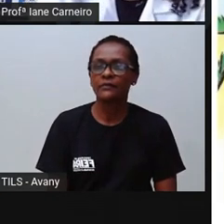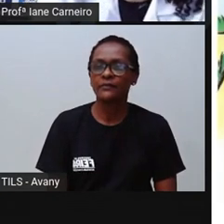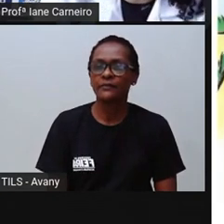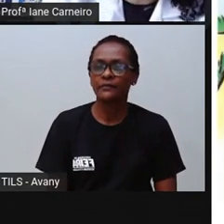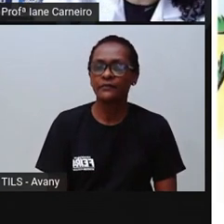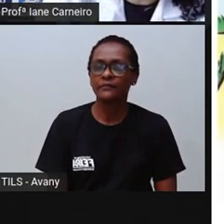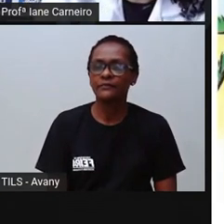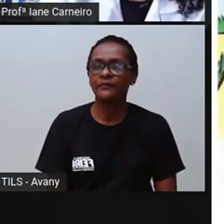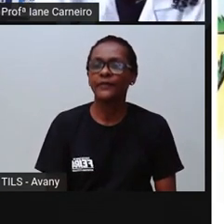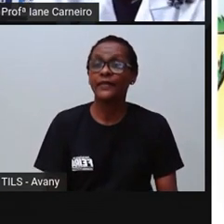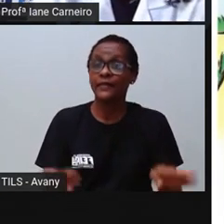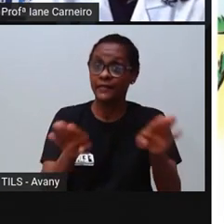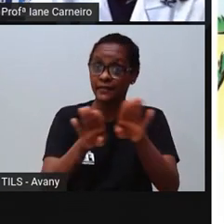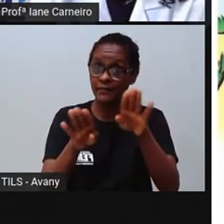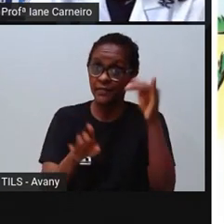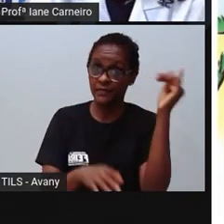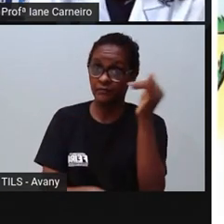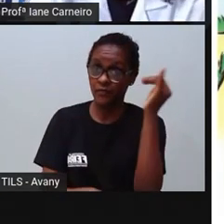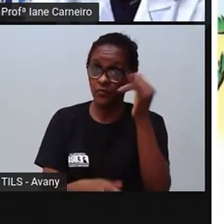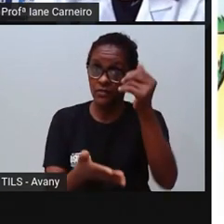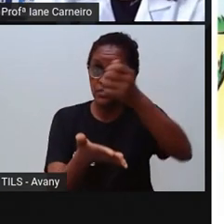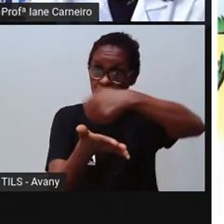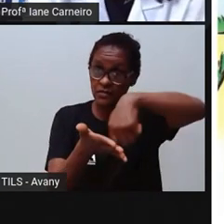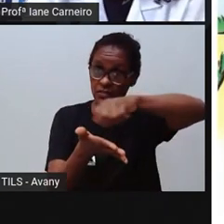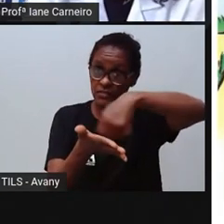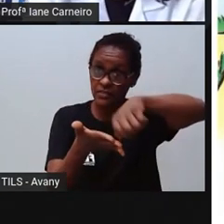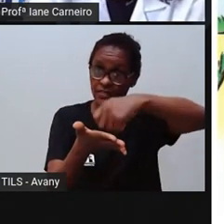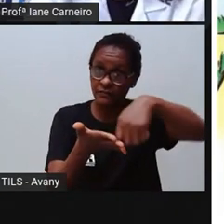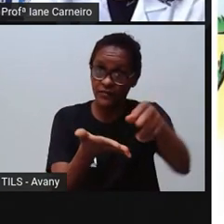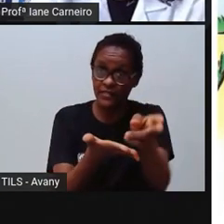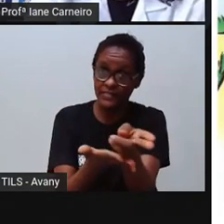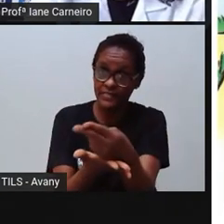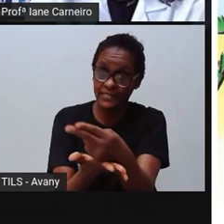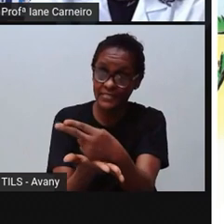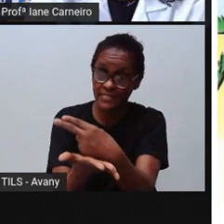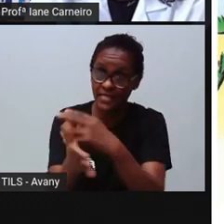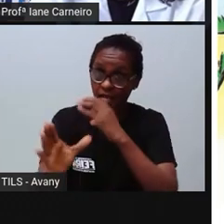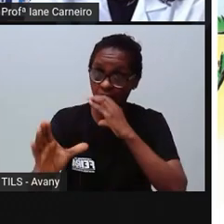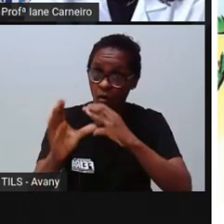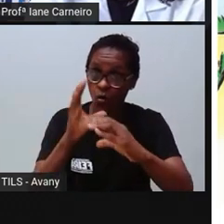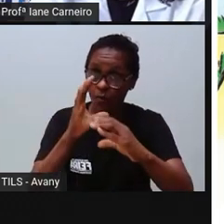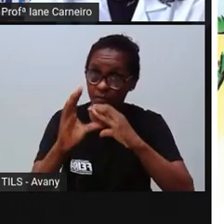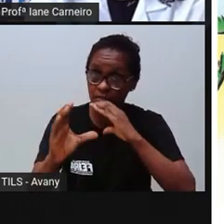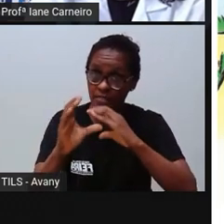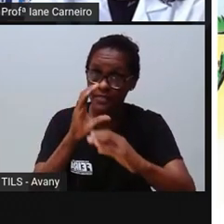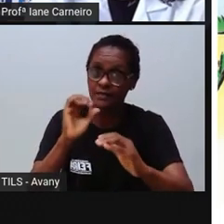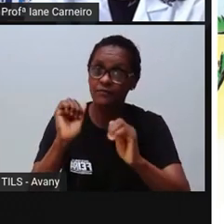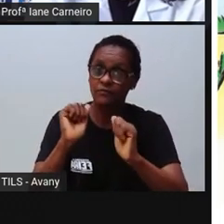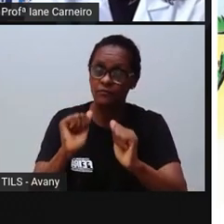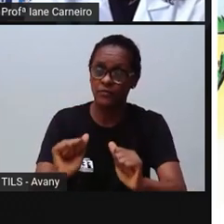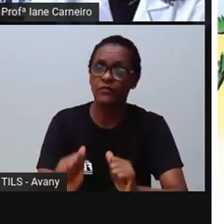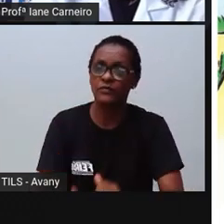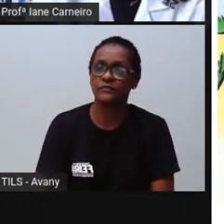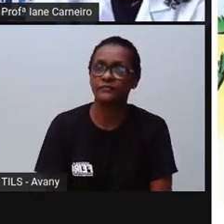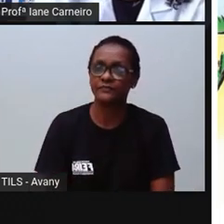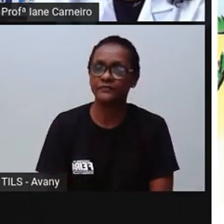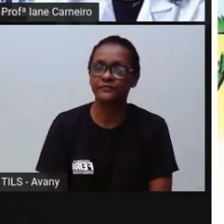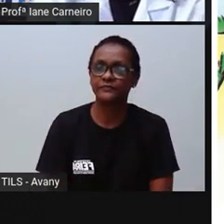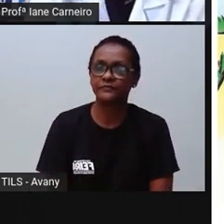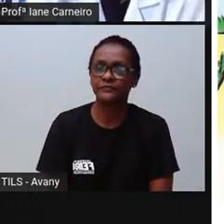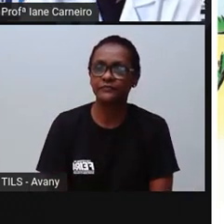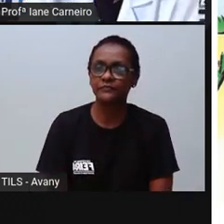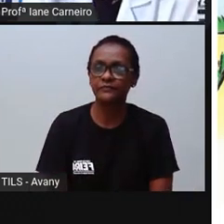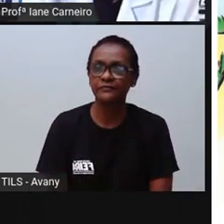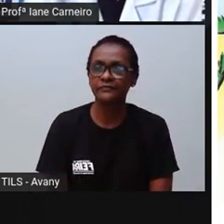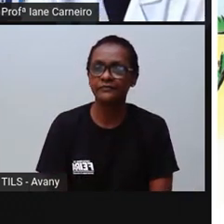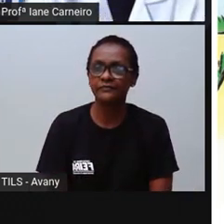escrever, desenhar e se comunicar, como a Paula já havia explicado pra vocês, né? Então olha aqui. Nós podemos desenhar.